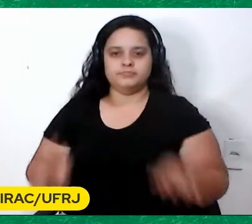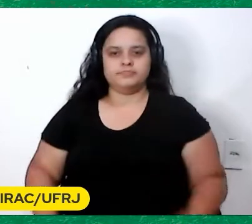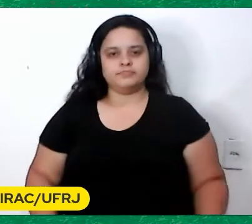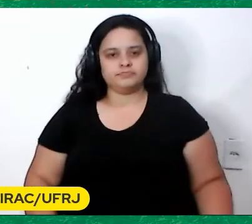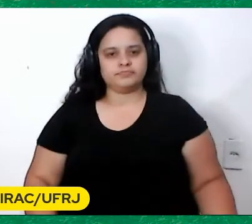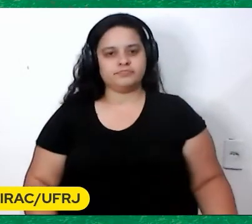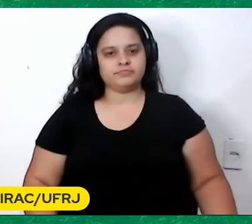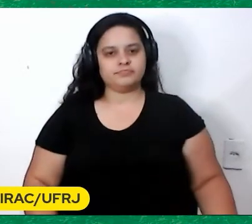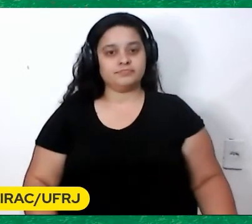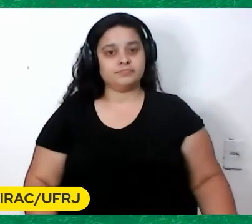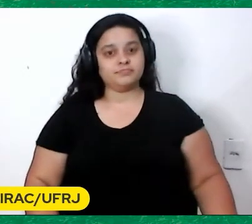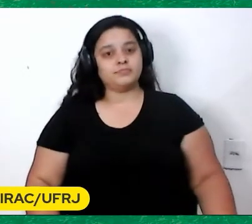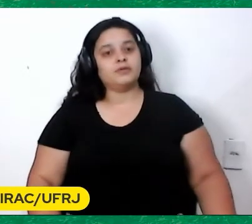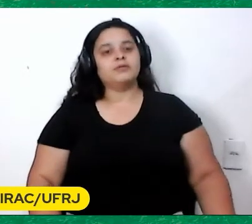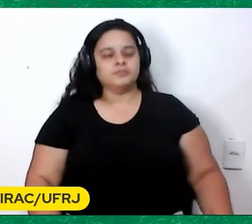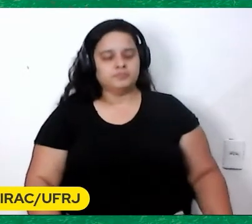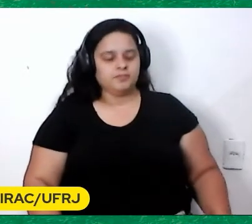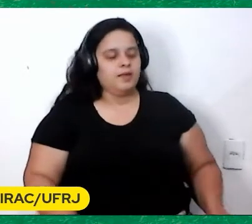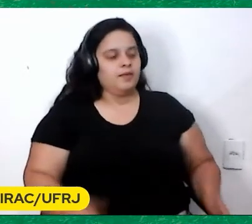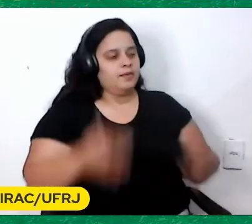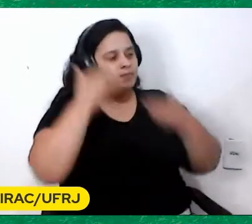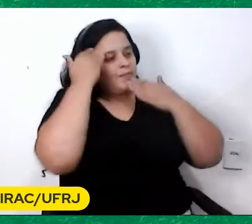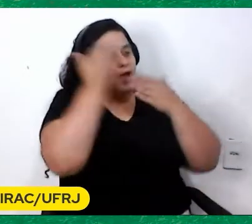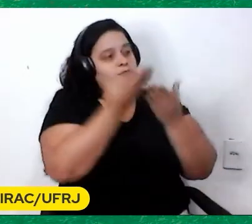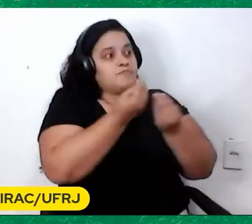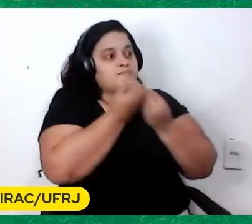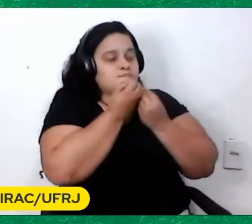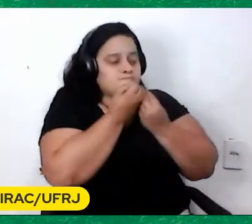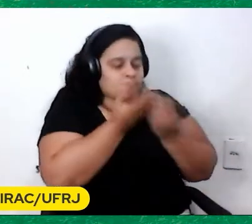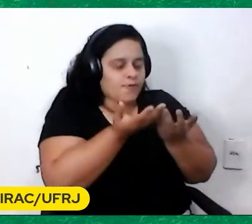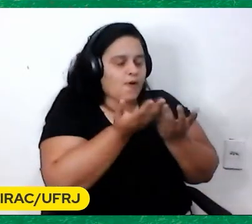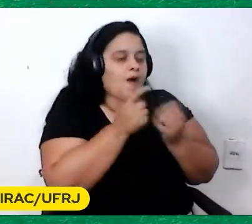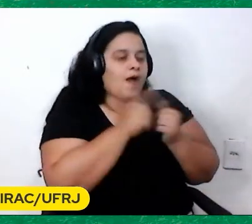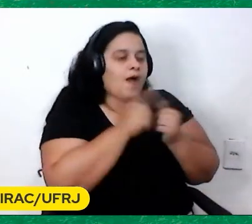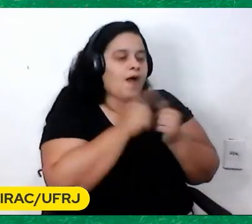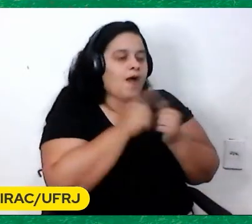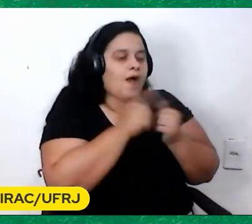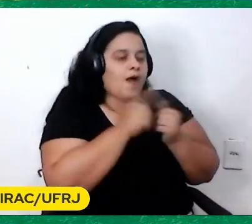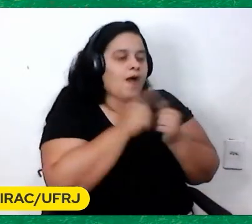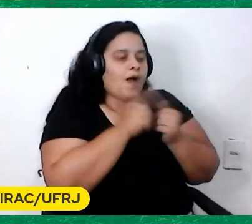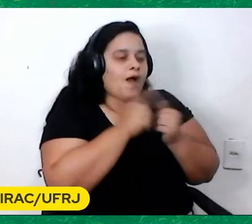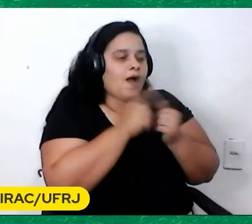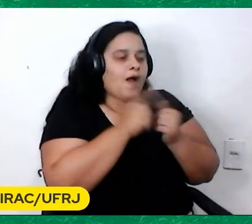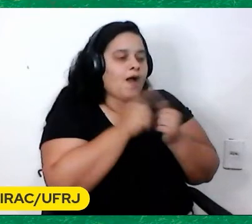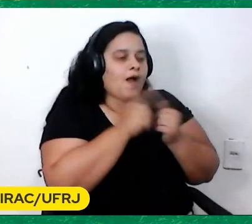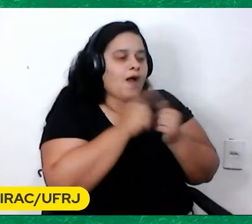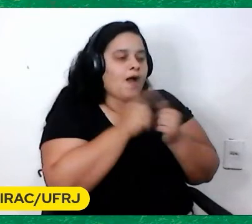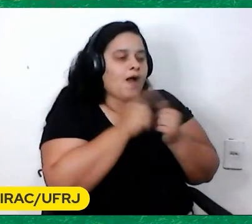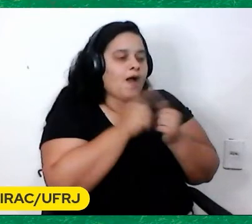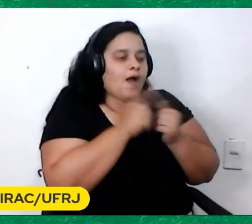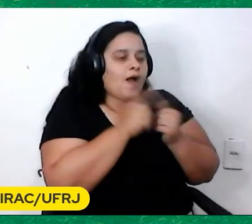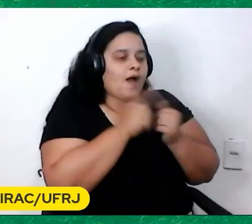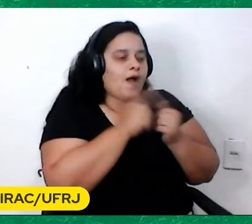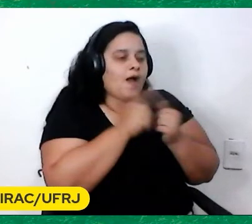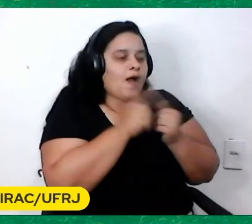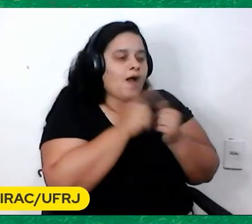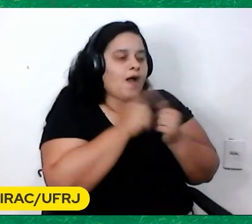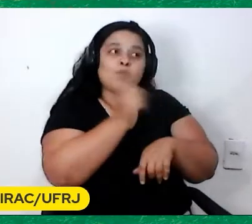Que bom, que lindo isso Essas situações não são sempre fáceis Como se fazia